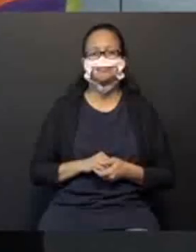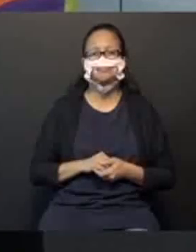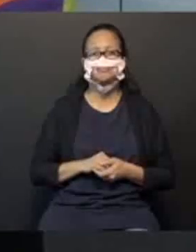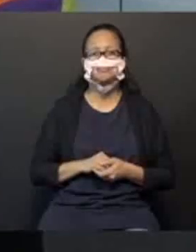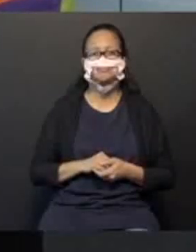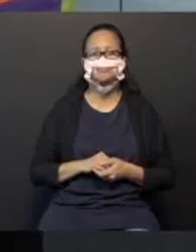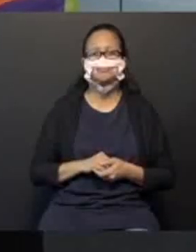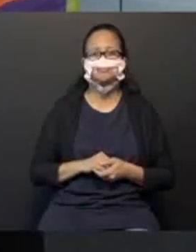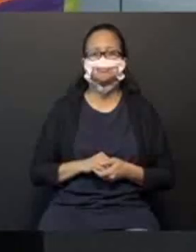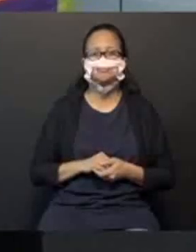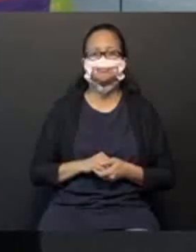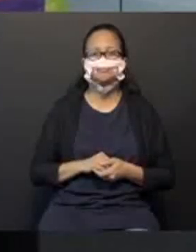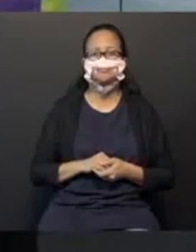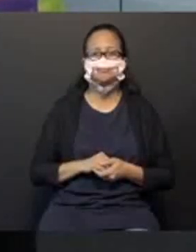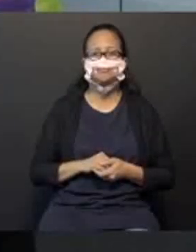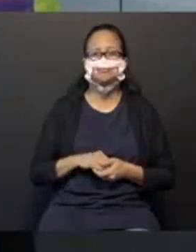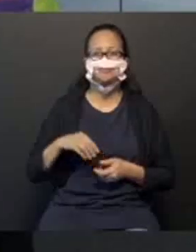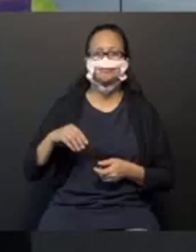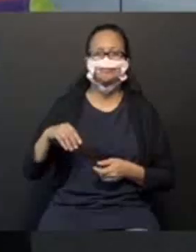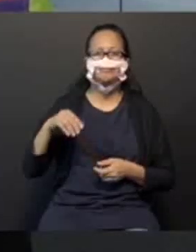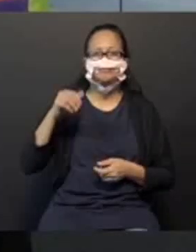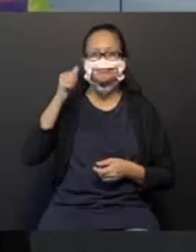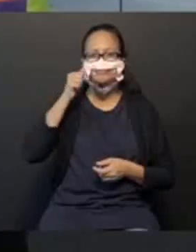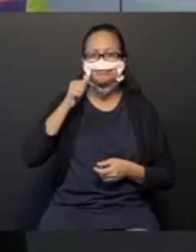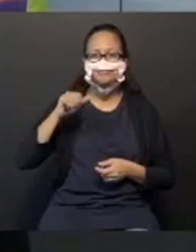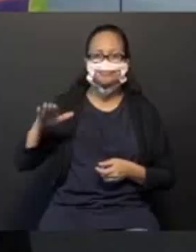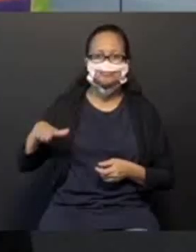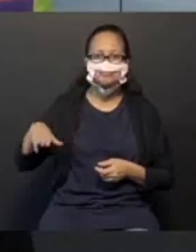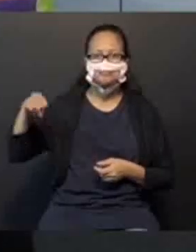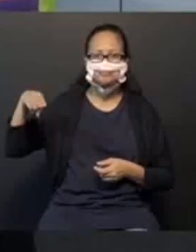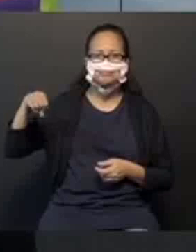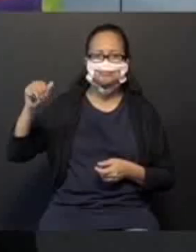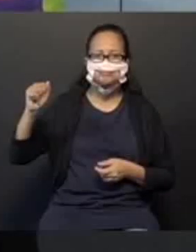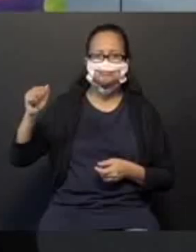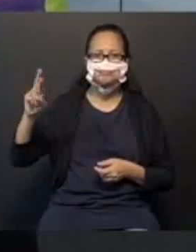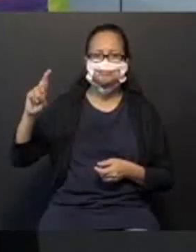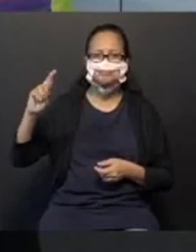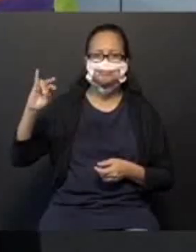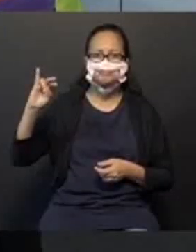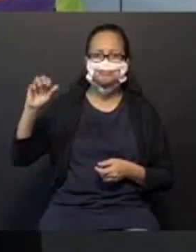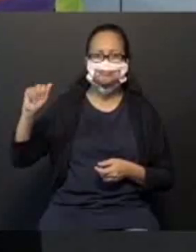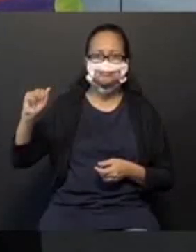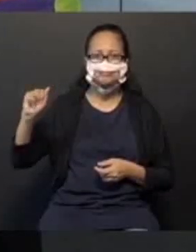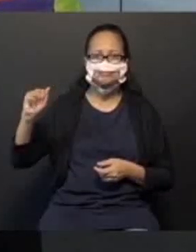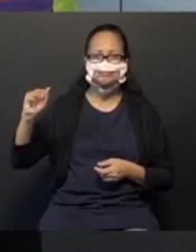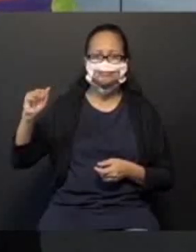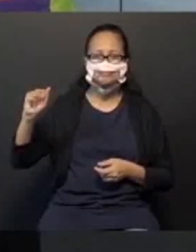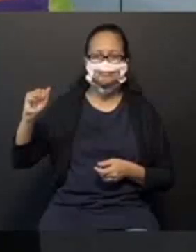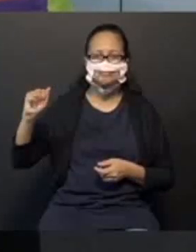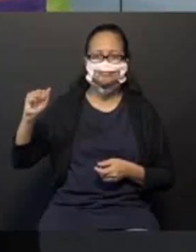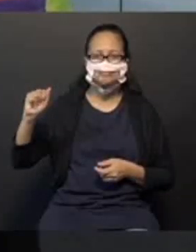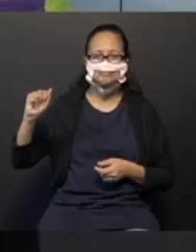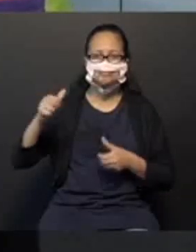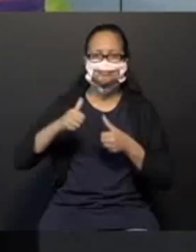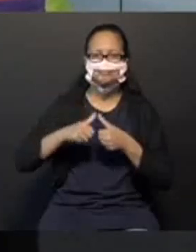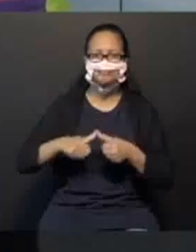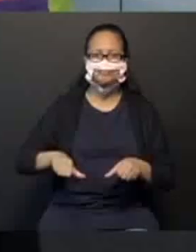A Maria. Vamos localizar a Maria? Olha lá, a Maria é a primeira, ó. Maria. A Maria está...